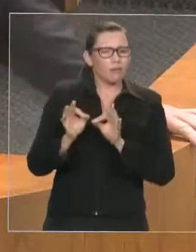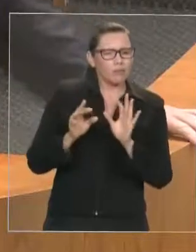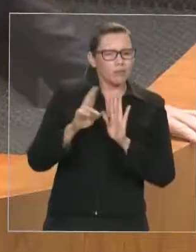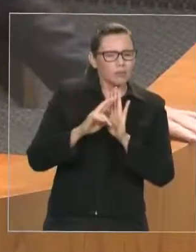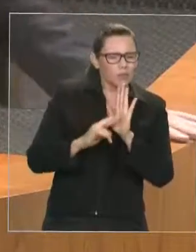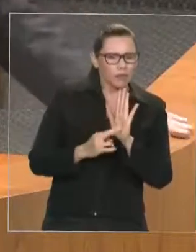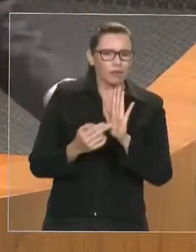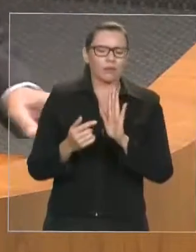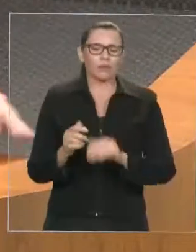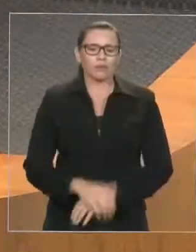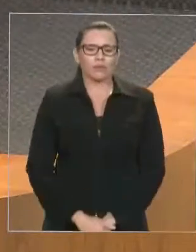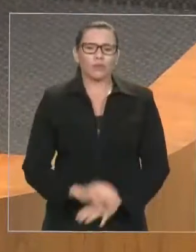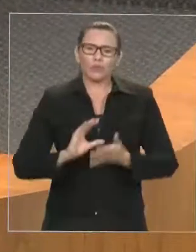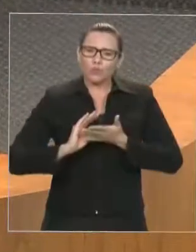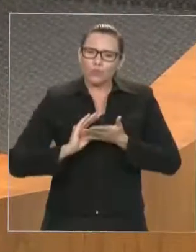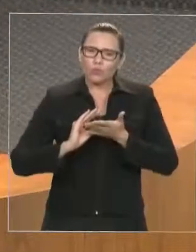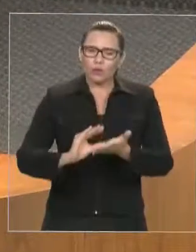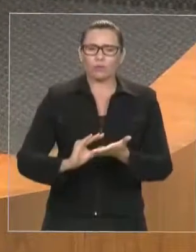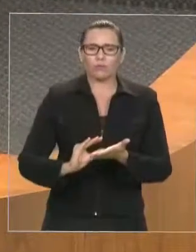06, barra 2007.